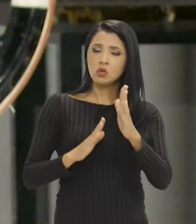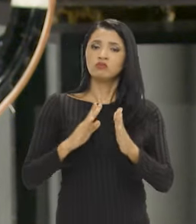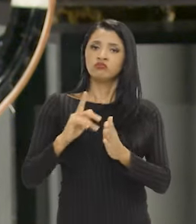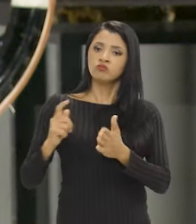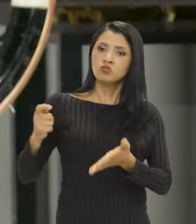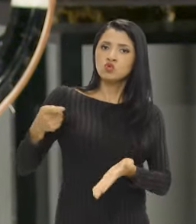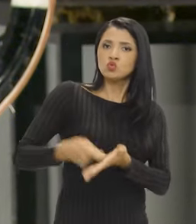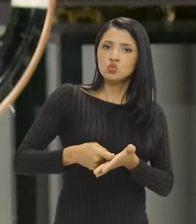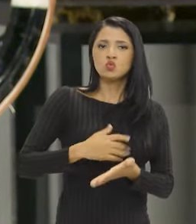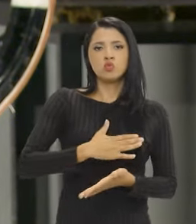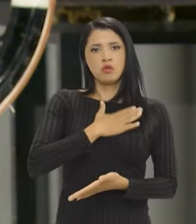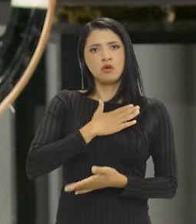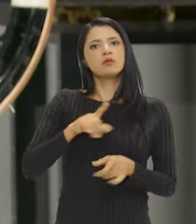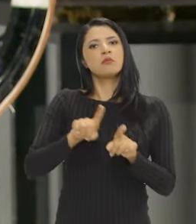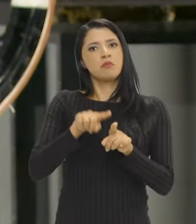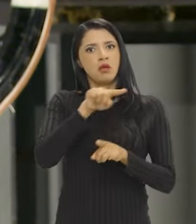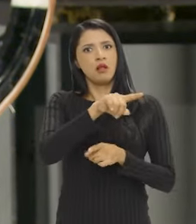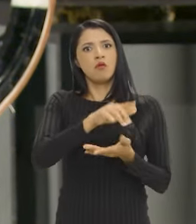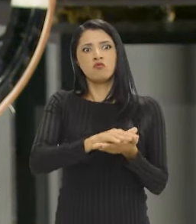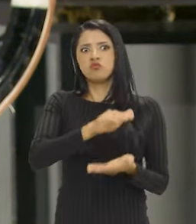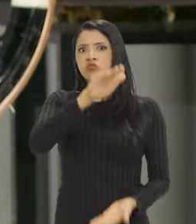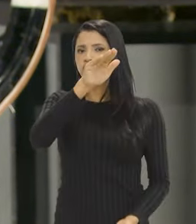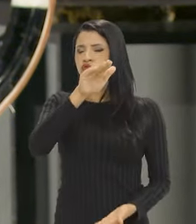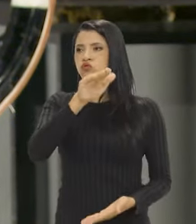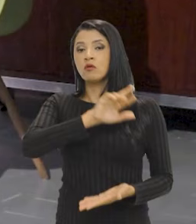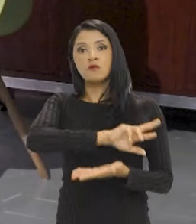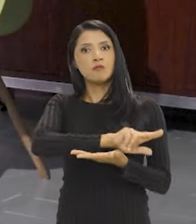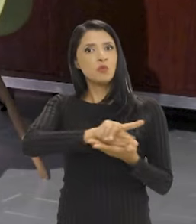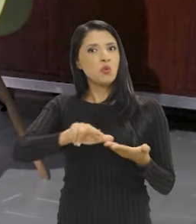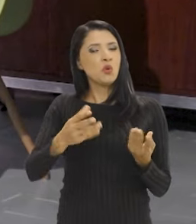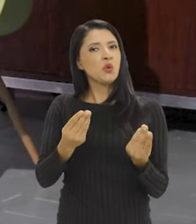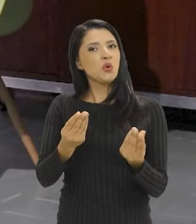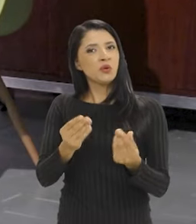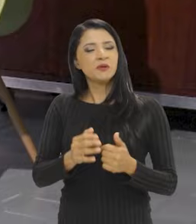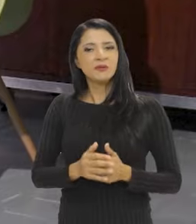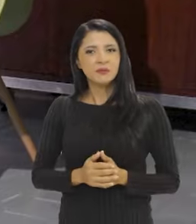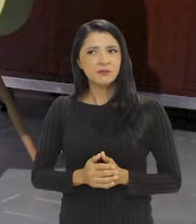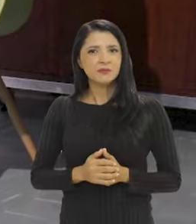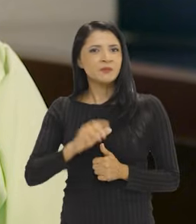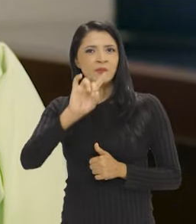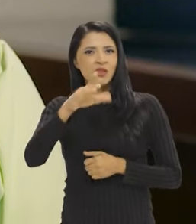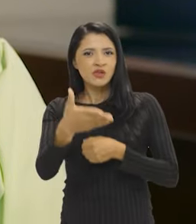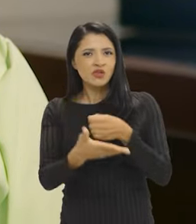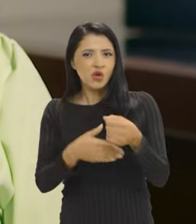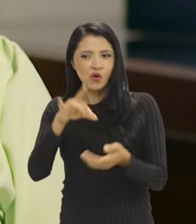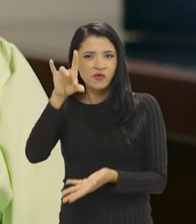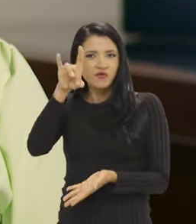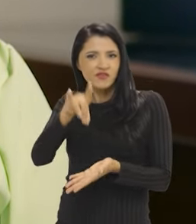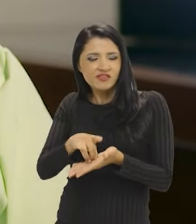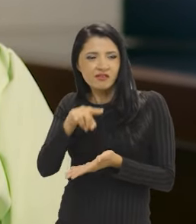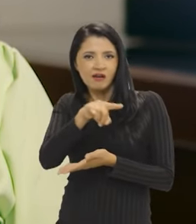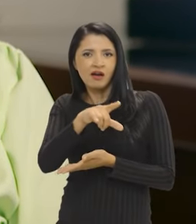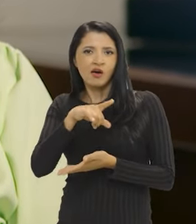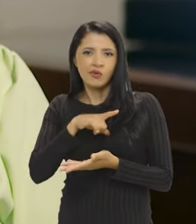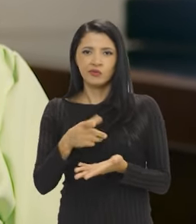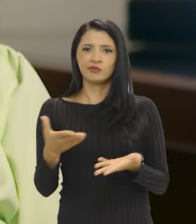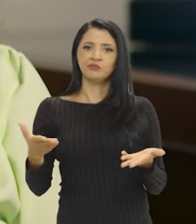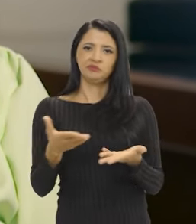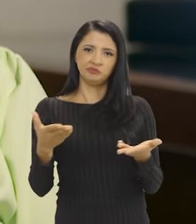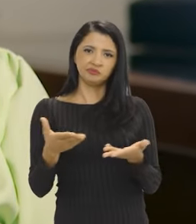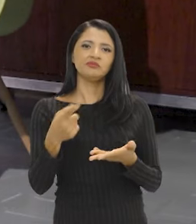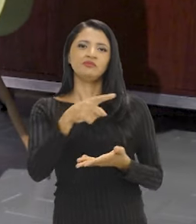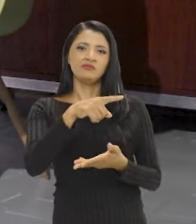da ditadura militar, que é riquíssimo. Basicamente, não são apenas fontes oficiais que